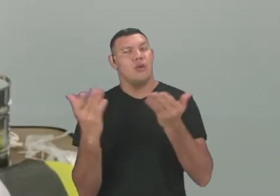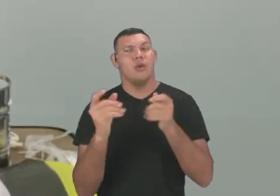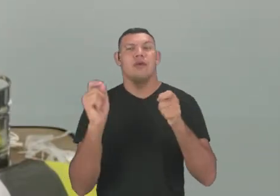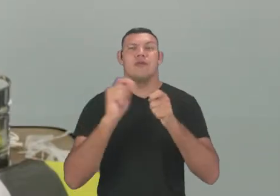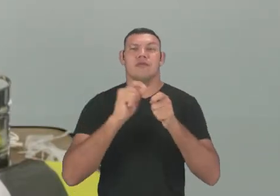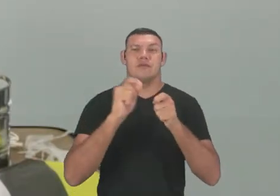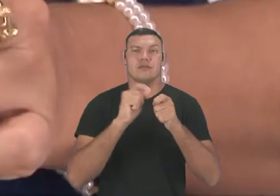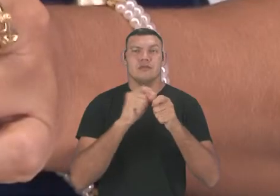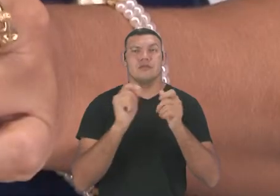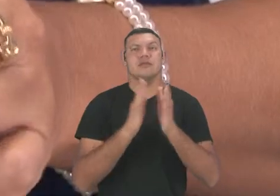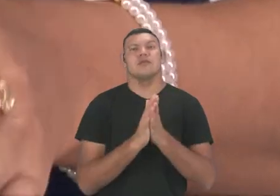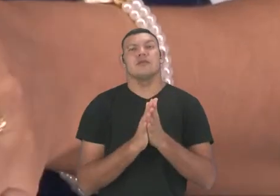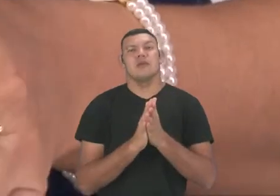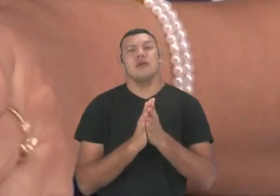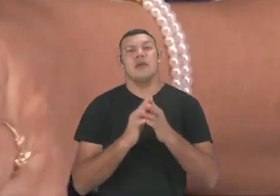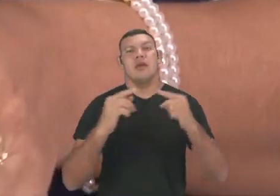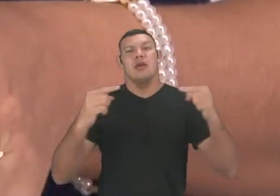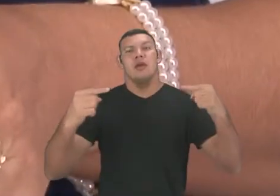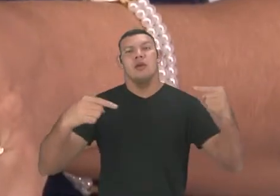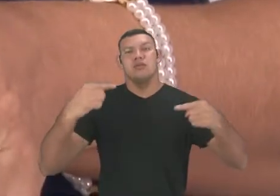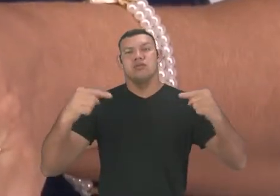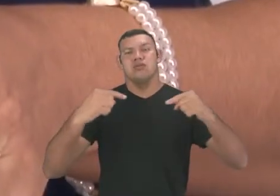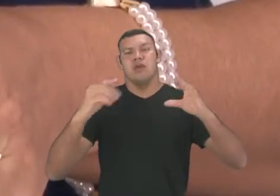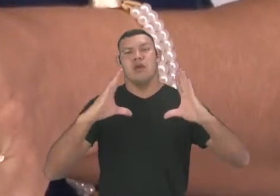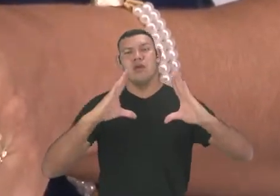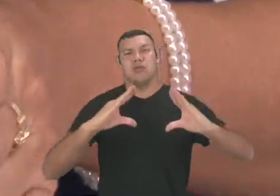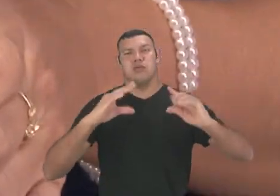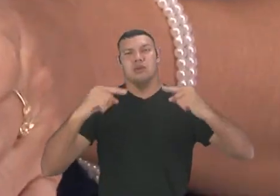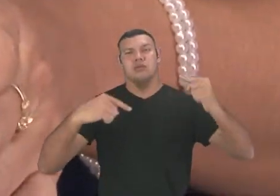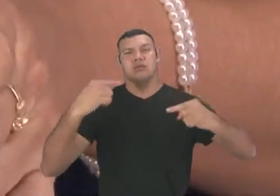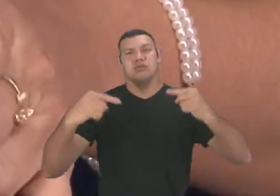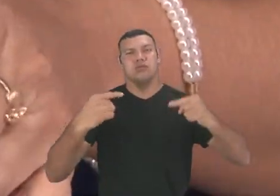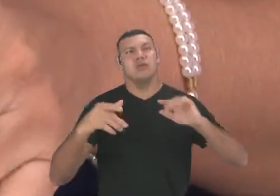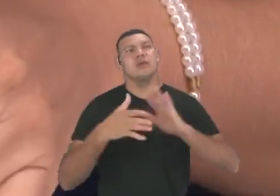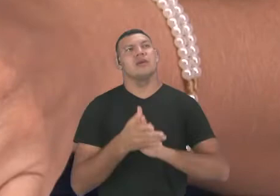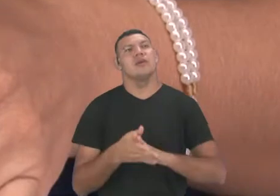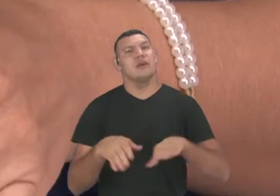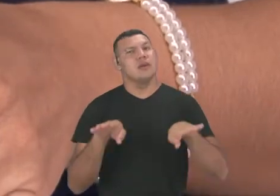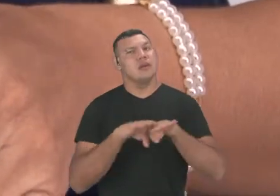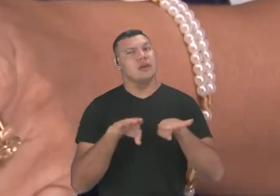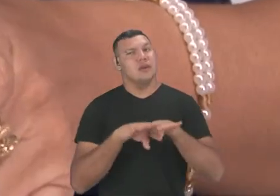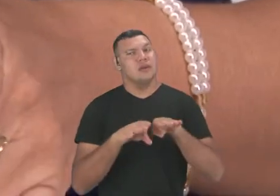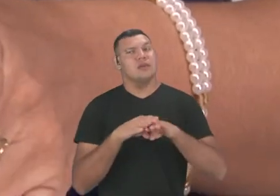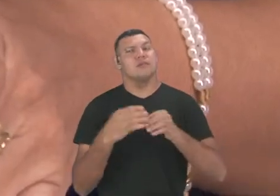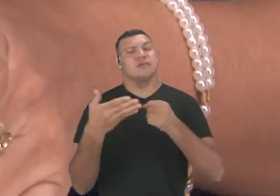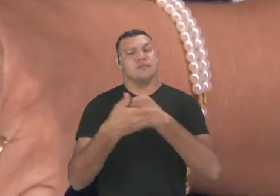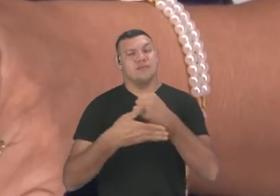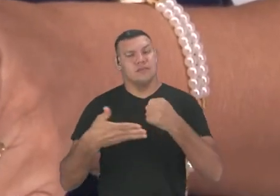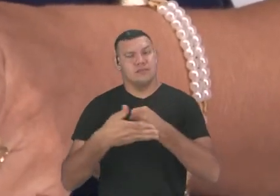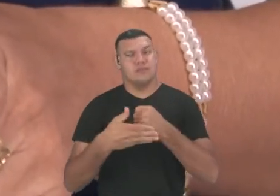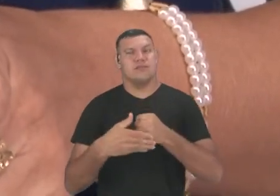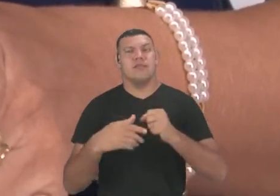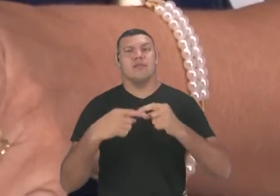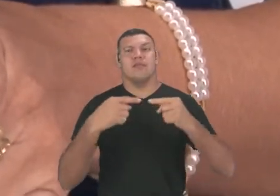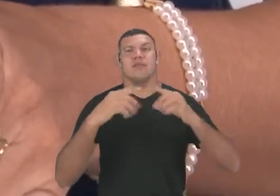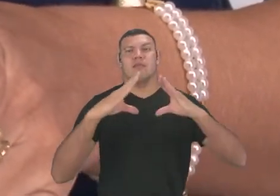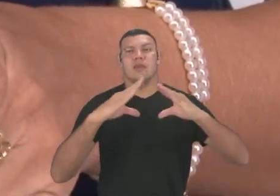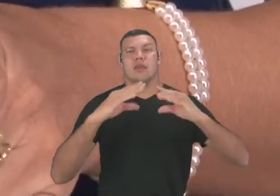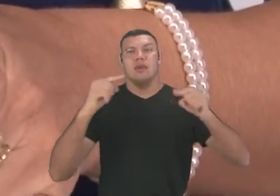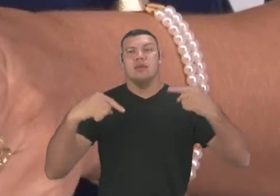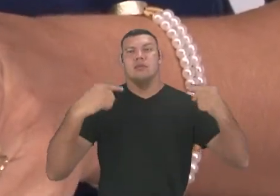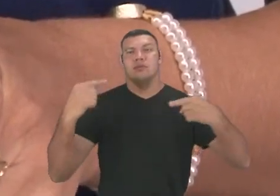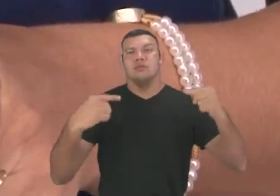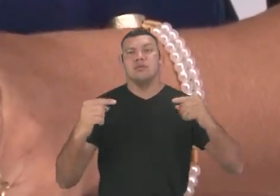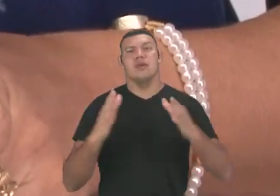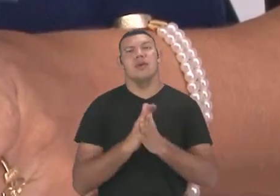com a base de borracha, feito com essa daqui, a base é borracha, tem aqui uma parte